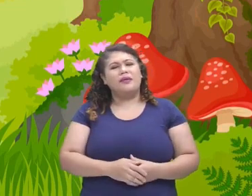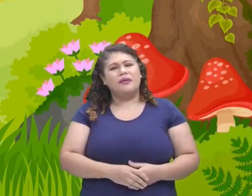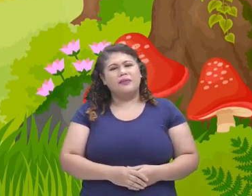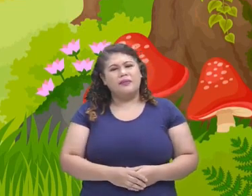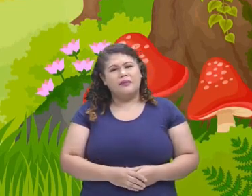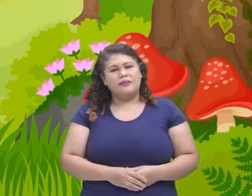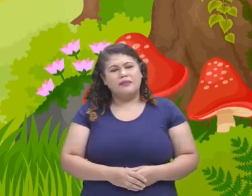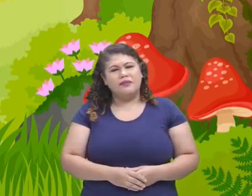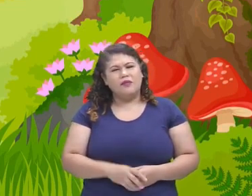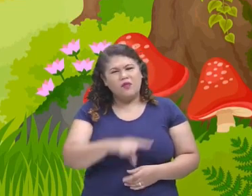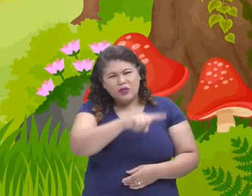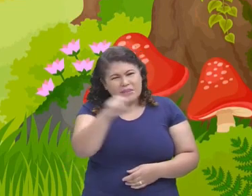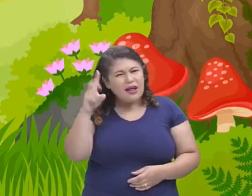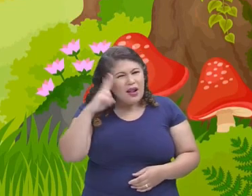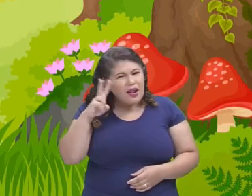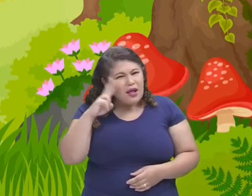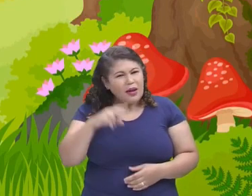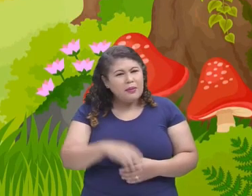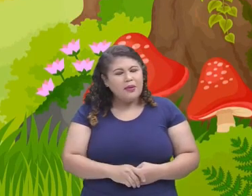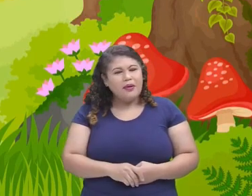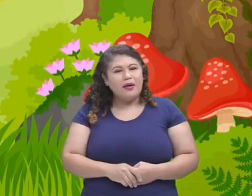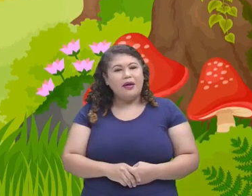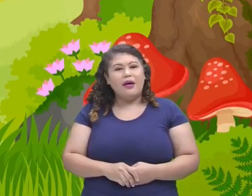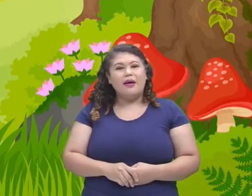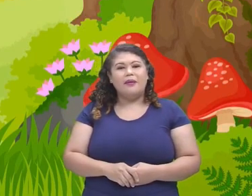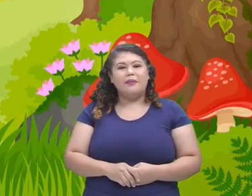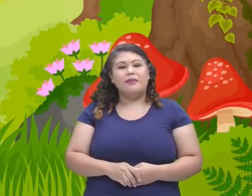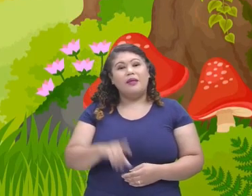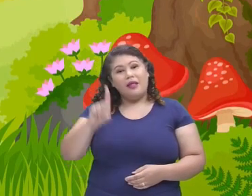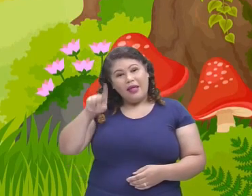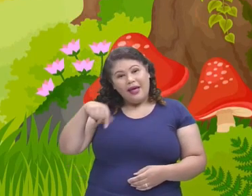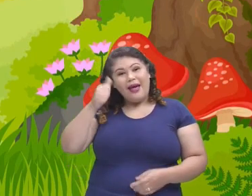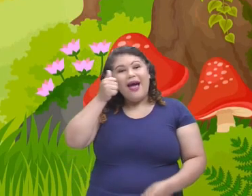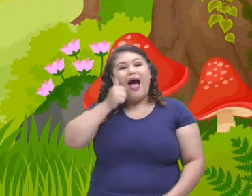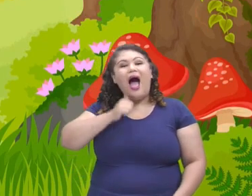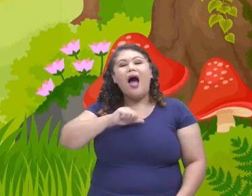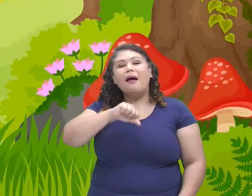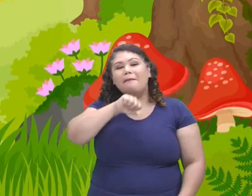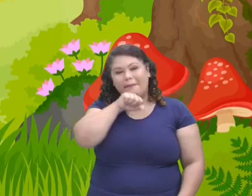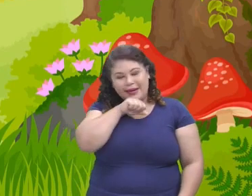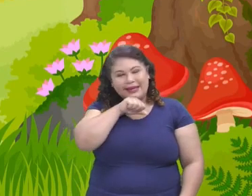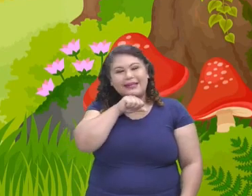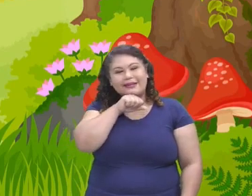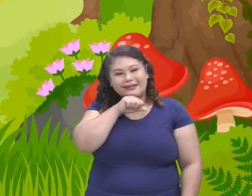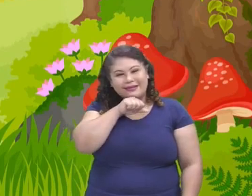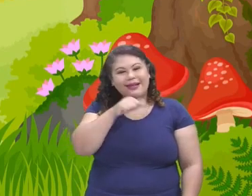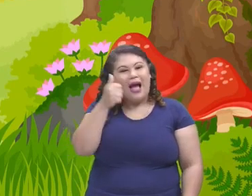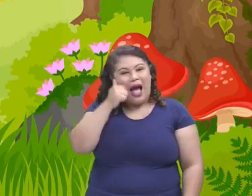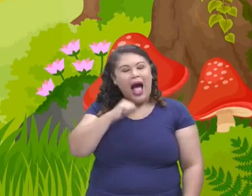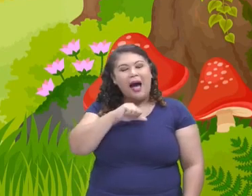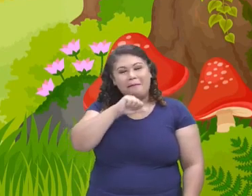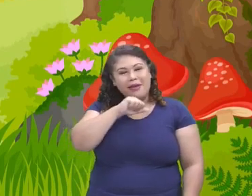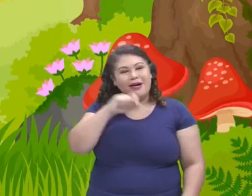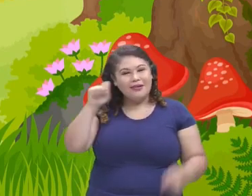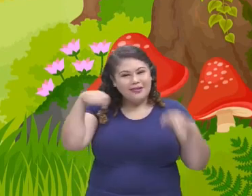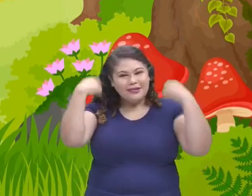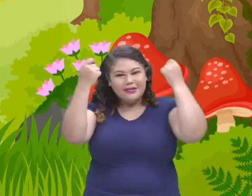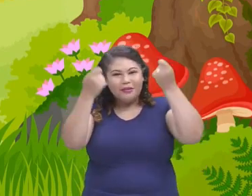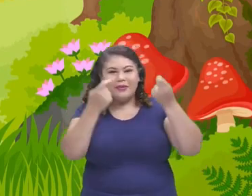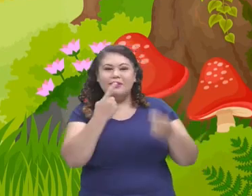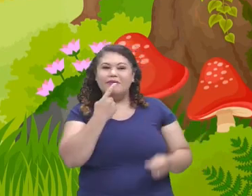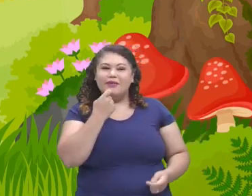Sim ou não? Vamos lá agora o nosso segundo personagem. A mãe da Chapeuzinho